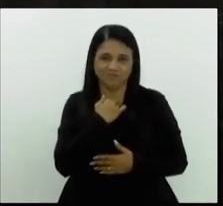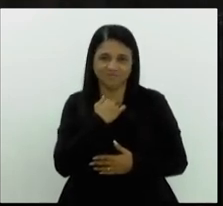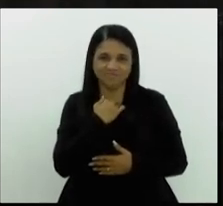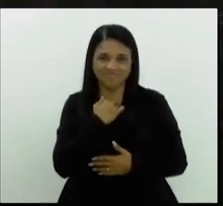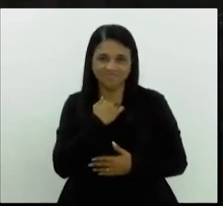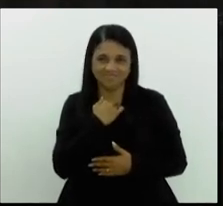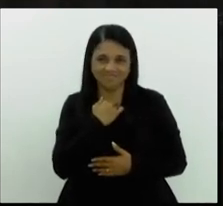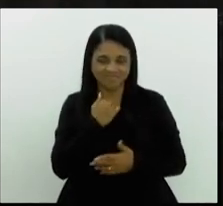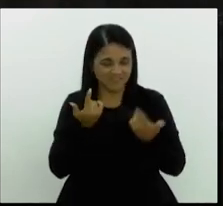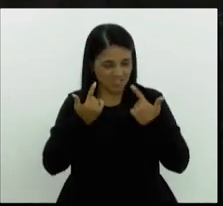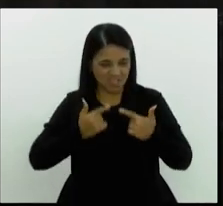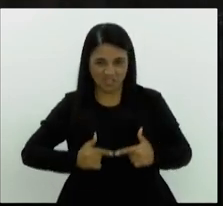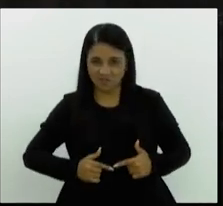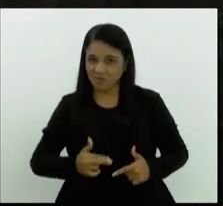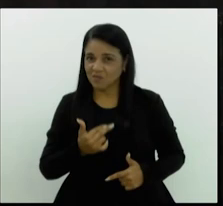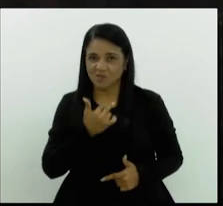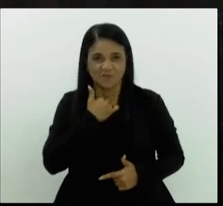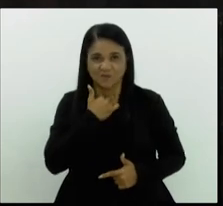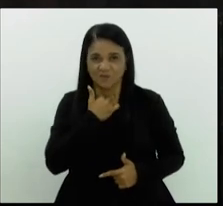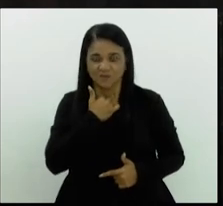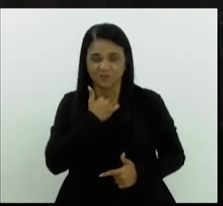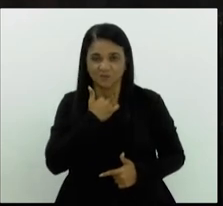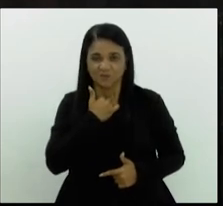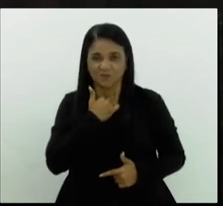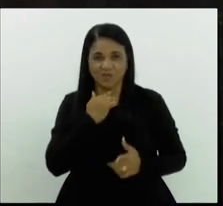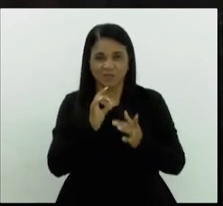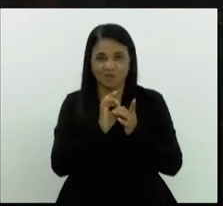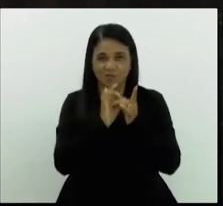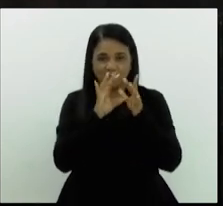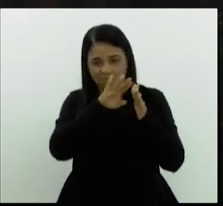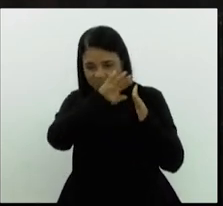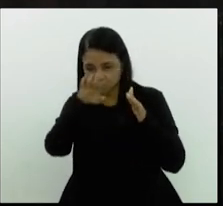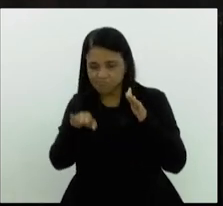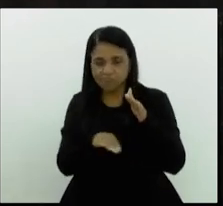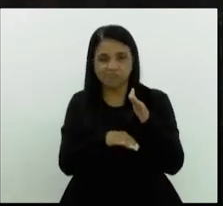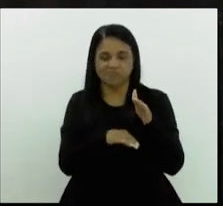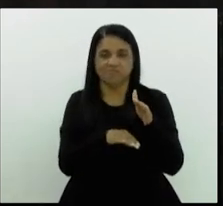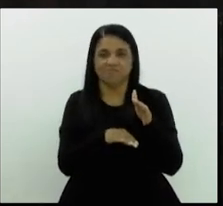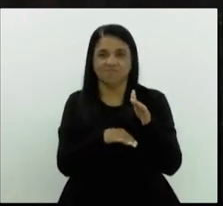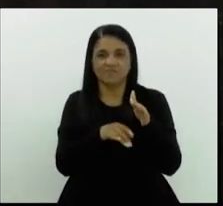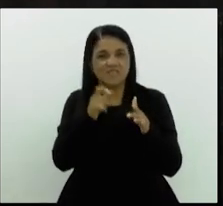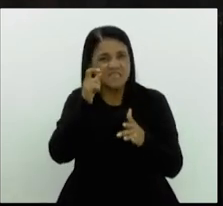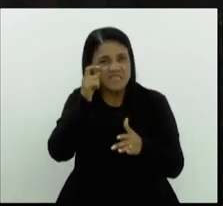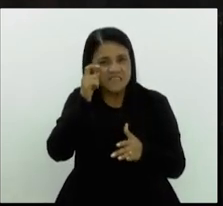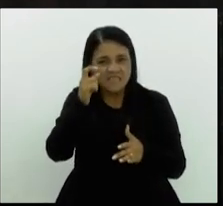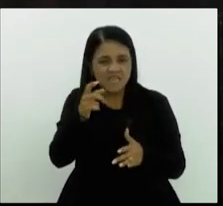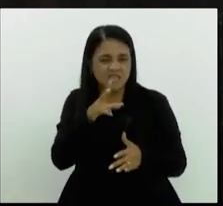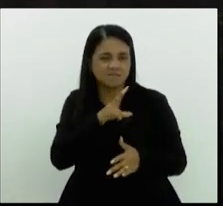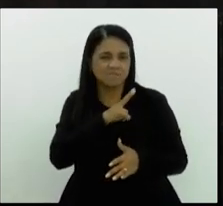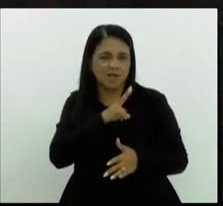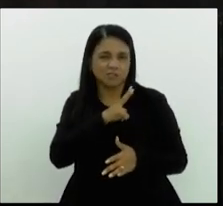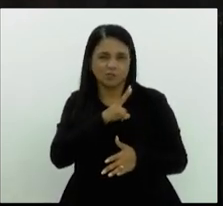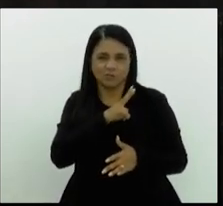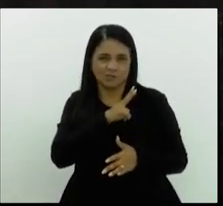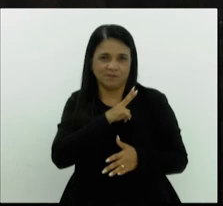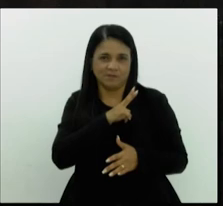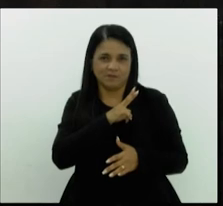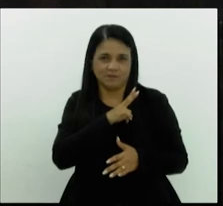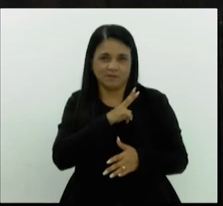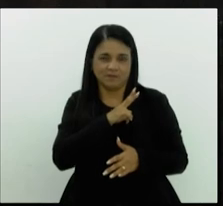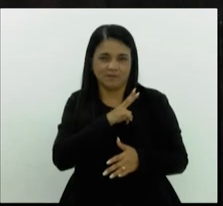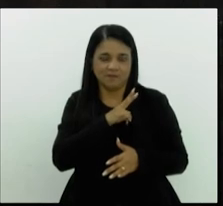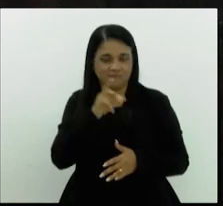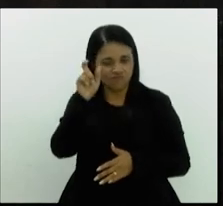quando a democracia é rebaixada, quando é mitigada por interesses particulares como esse